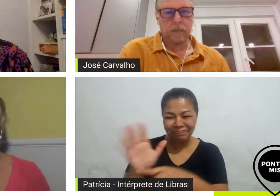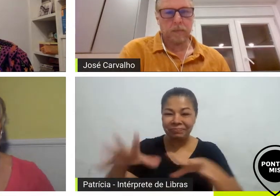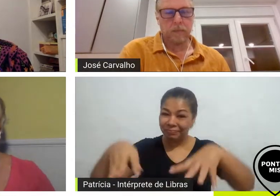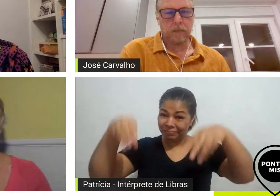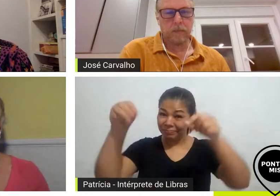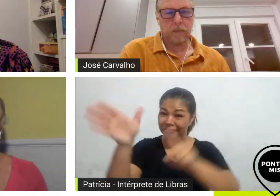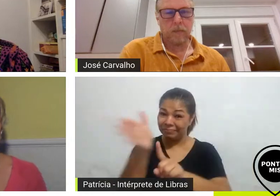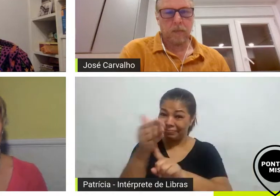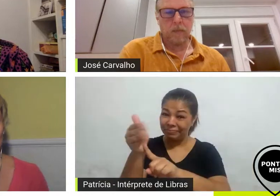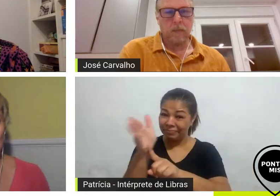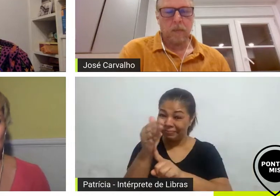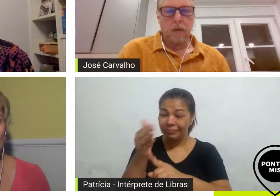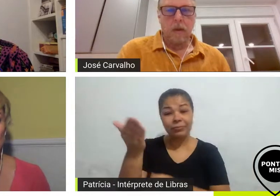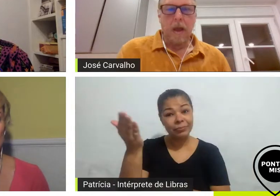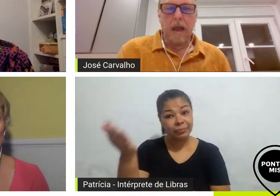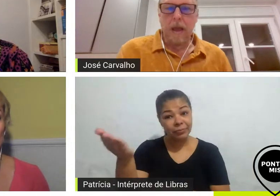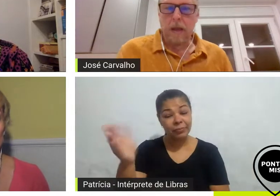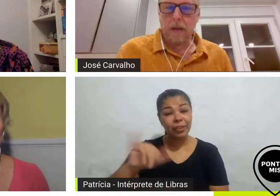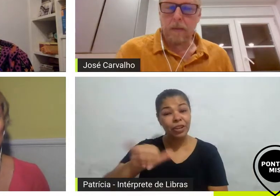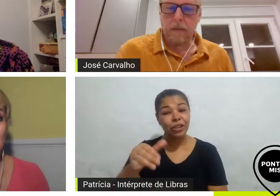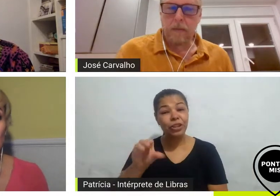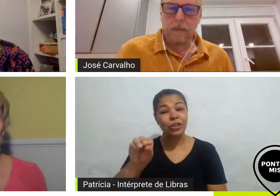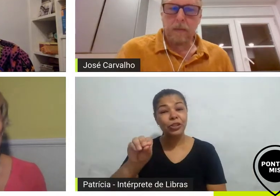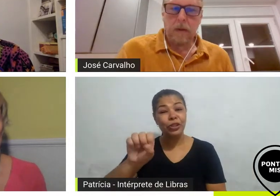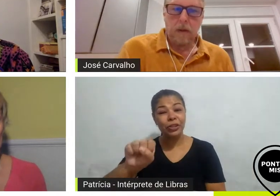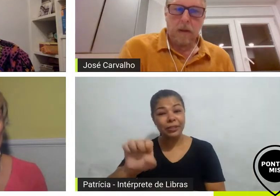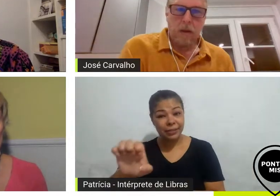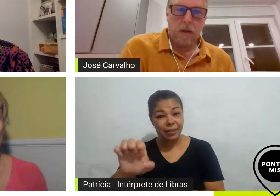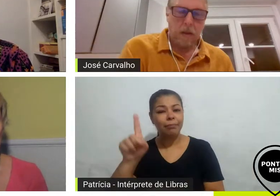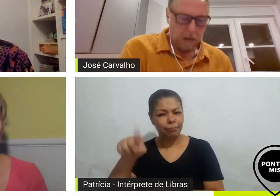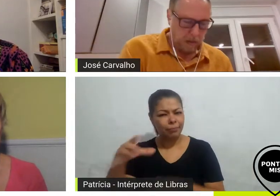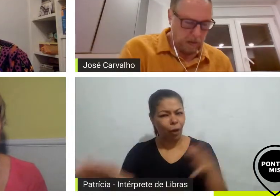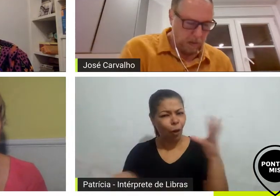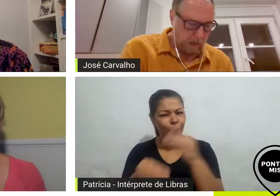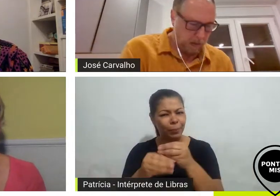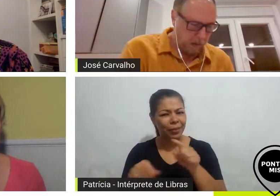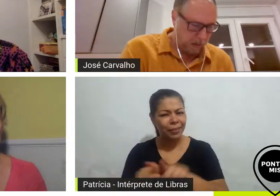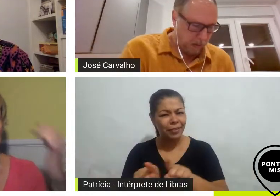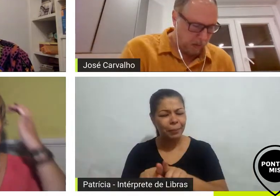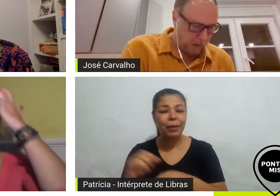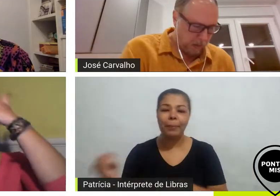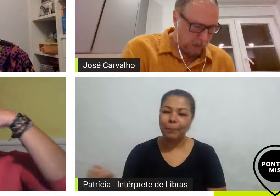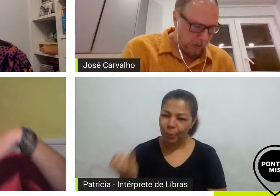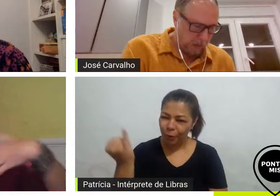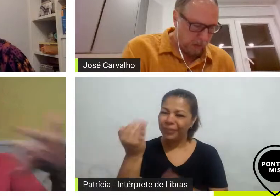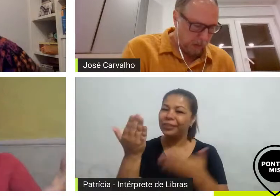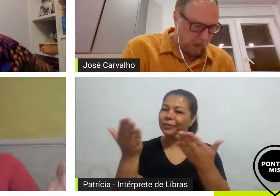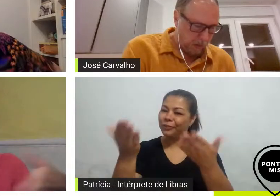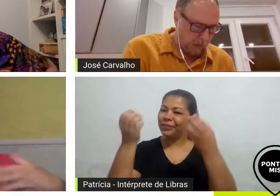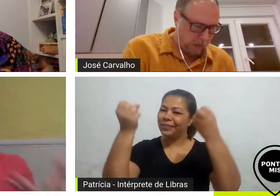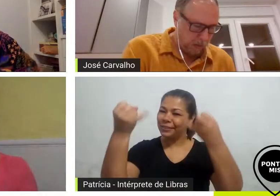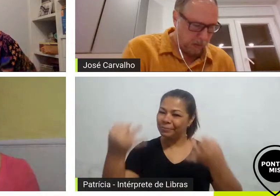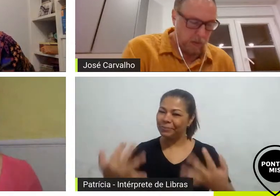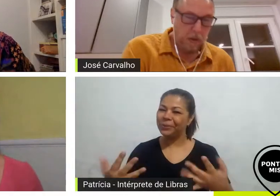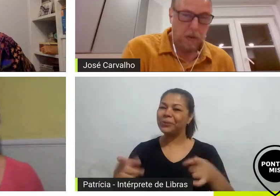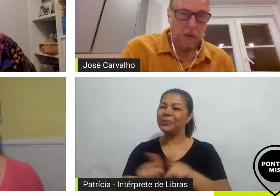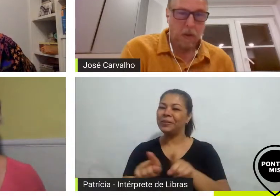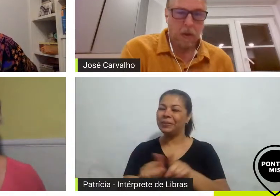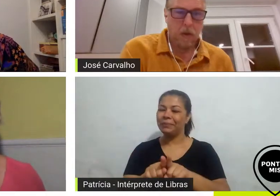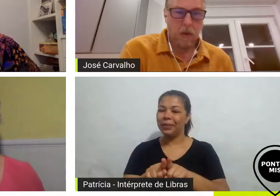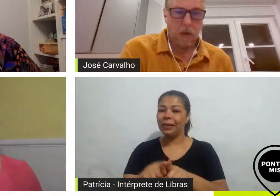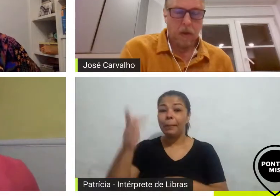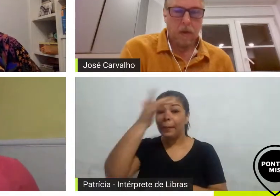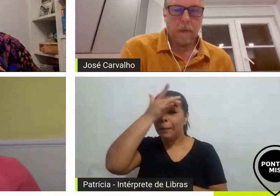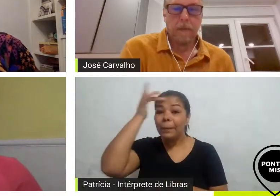vídeo do filme acho que é importante legal isso que vocês tinham falado até dessa questão para quem também produz e